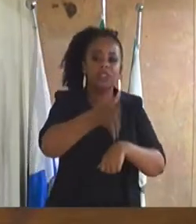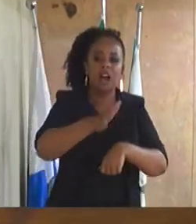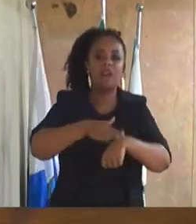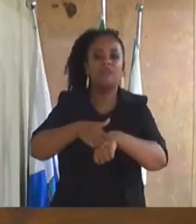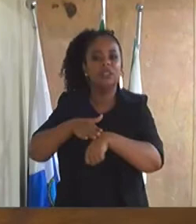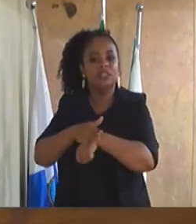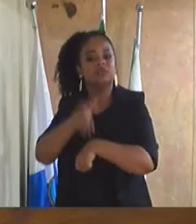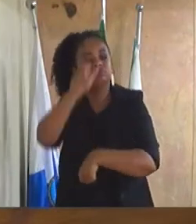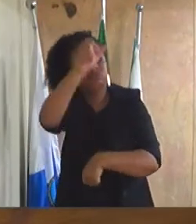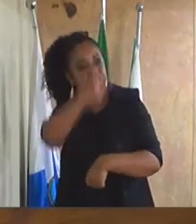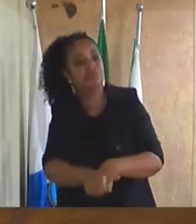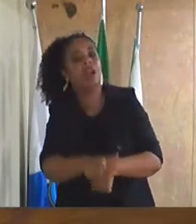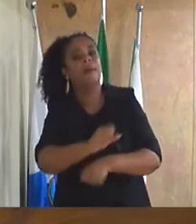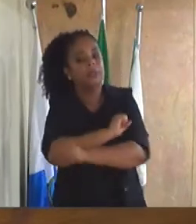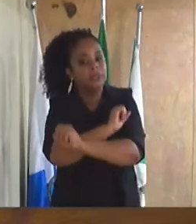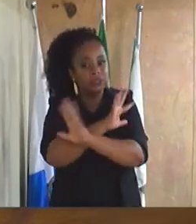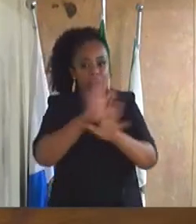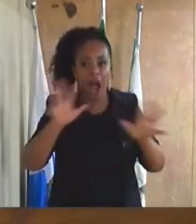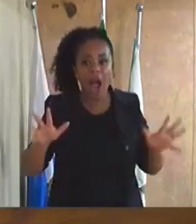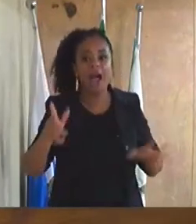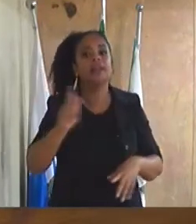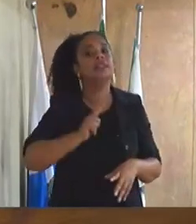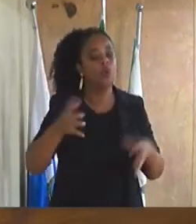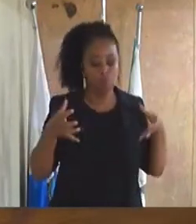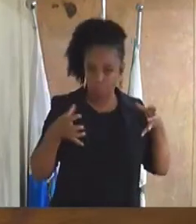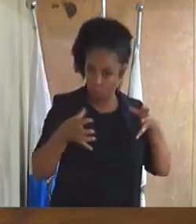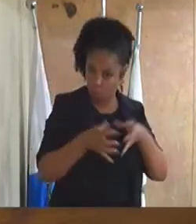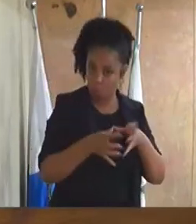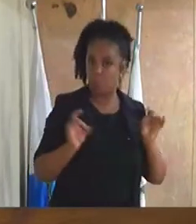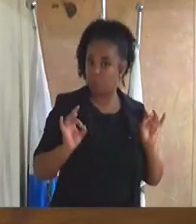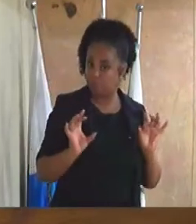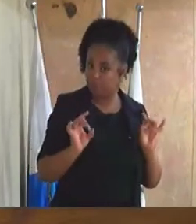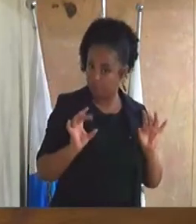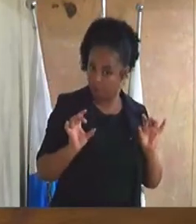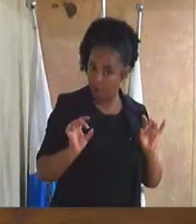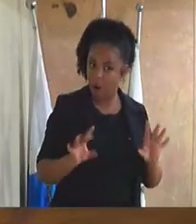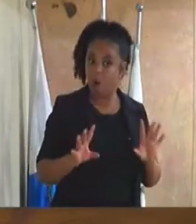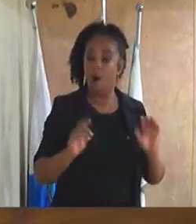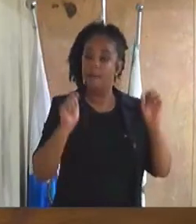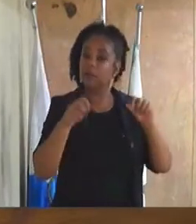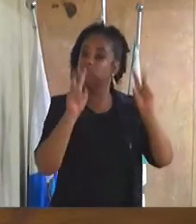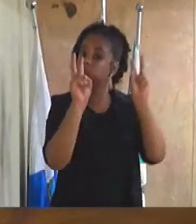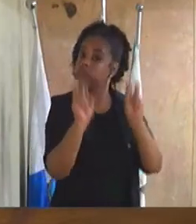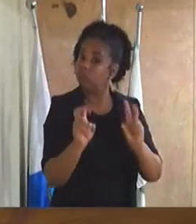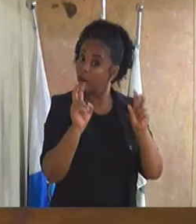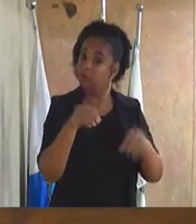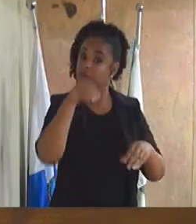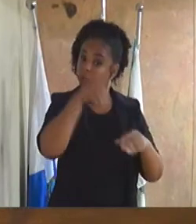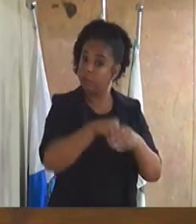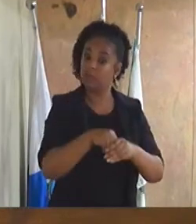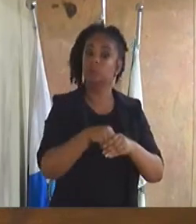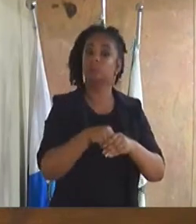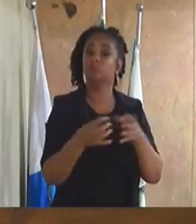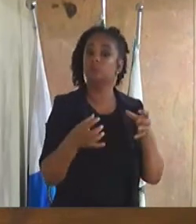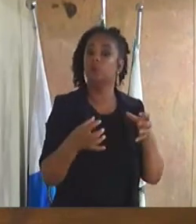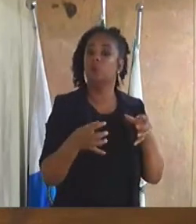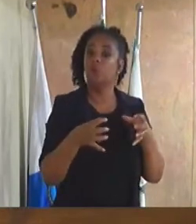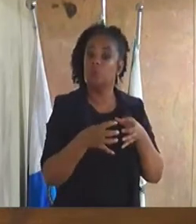esclarecer que já existe uma comissão especial para assuntos relacionados a covid-19